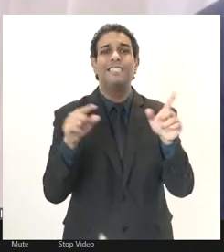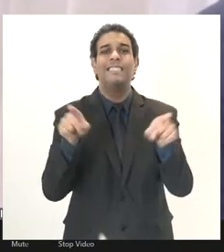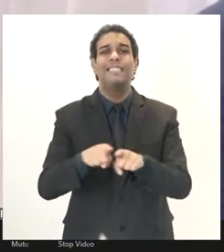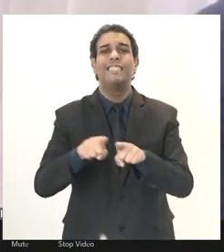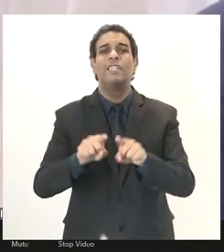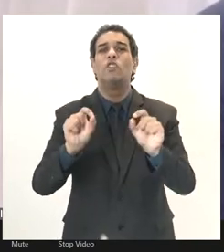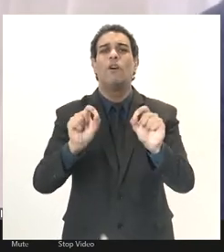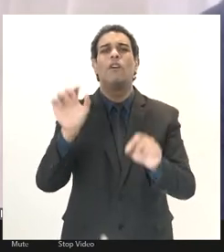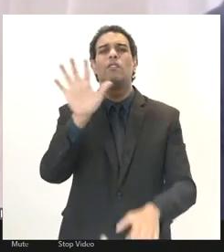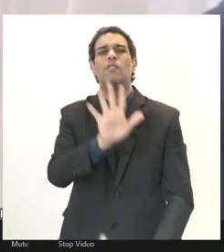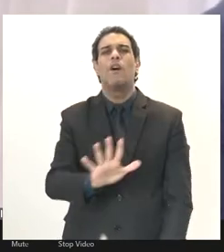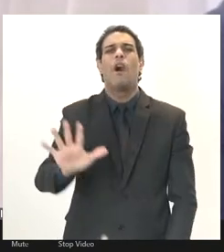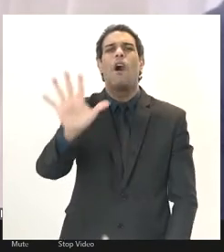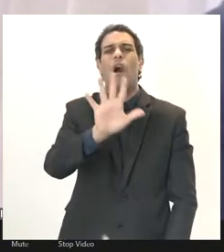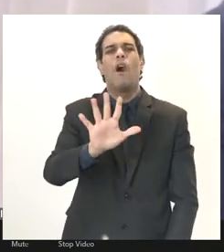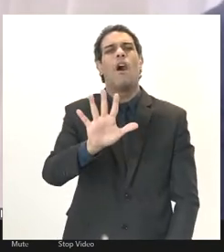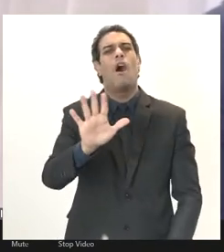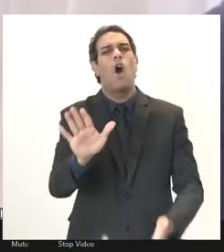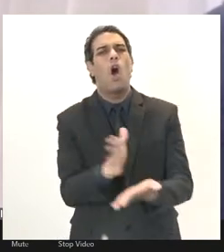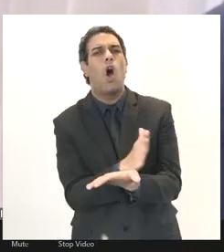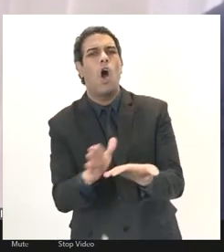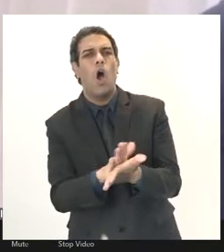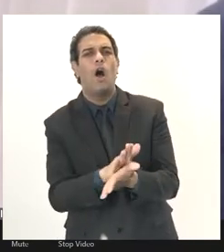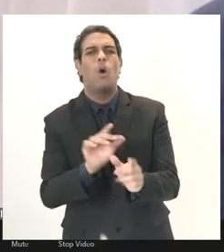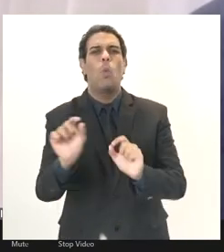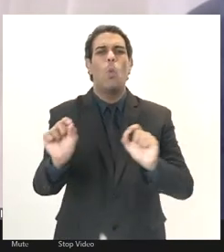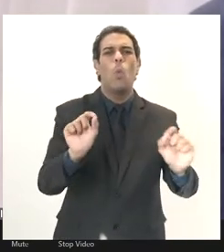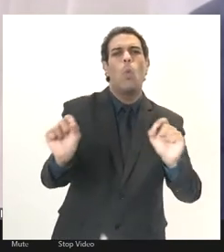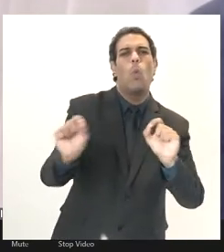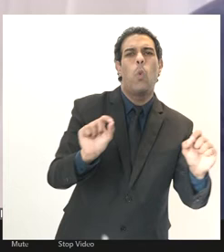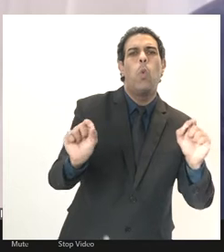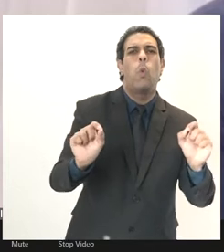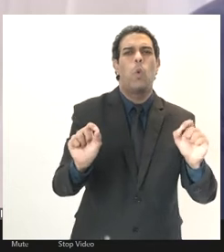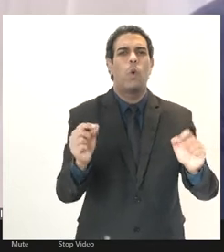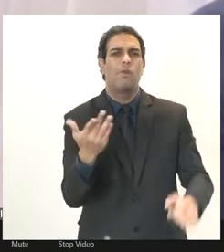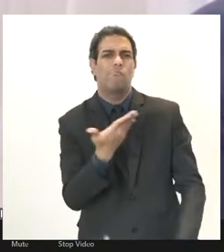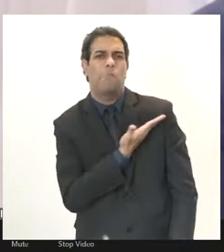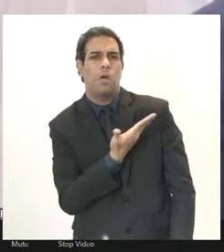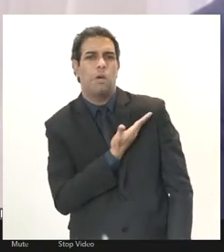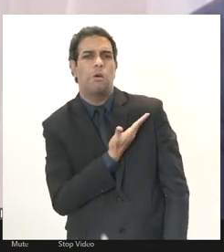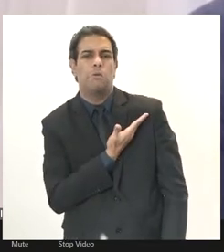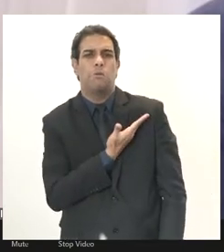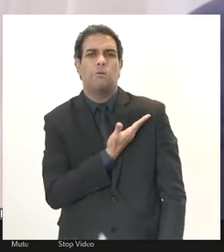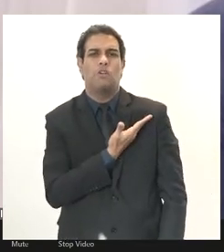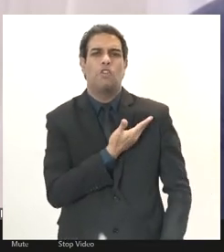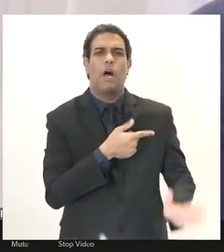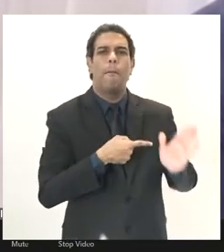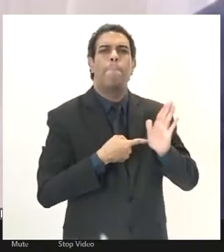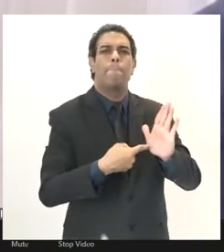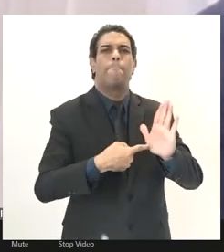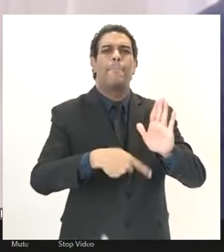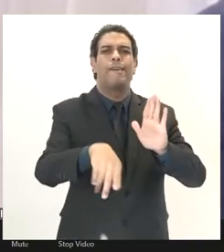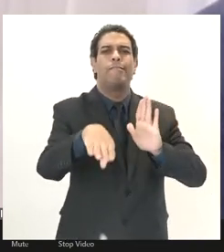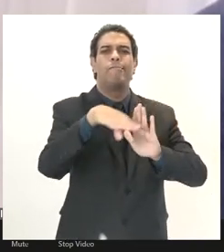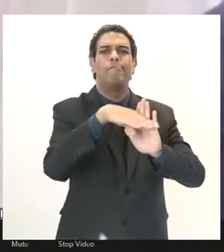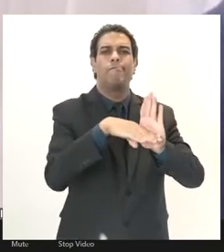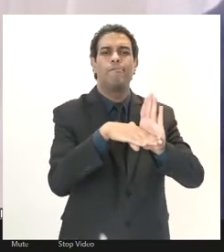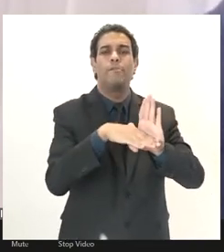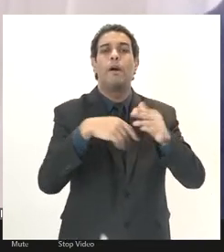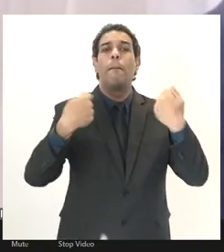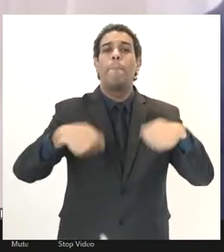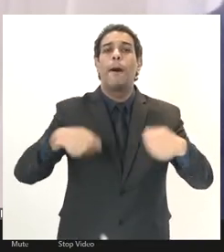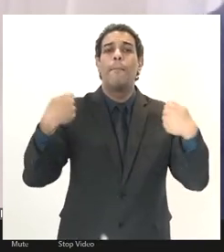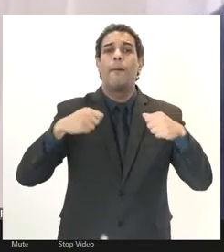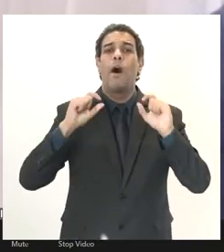forma geral como alguns colegas e companheiros aí também pautaram da necessidade de trazer